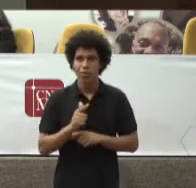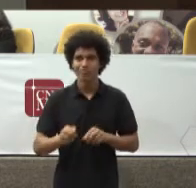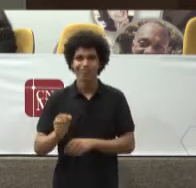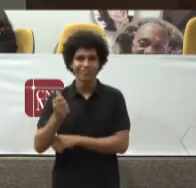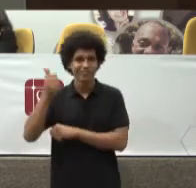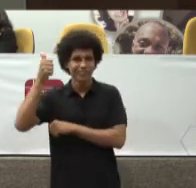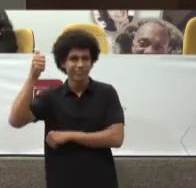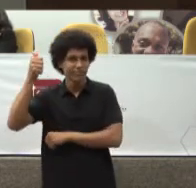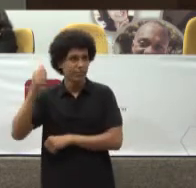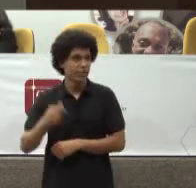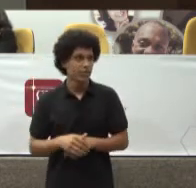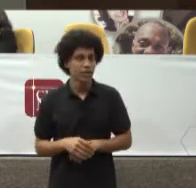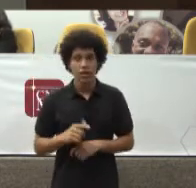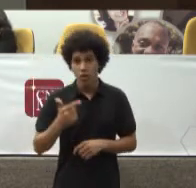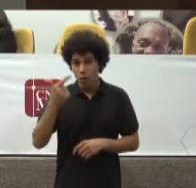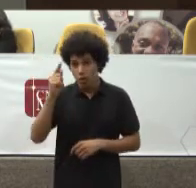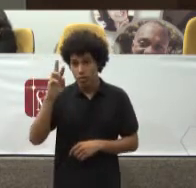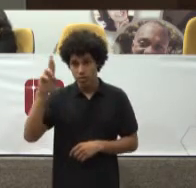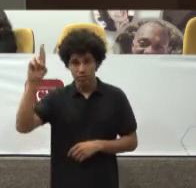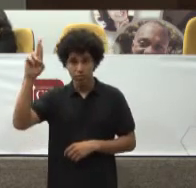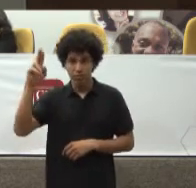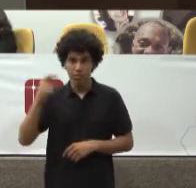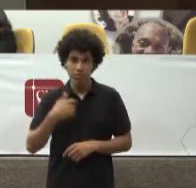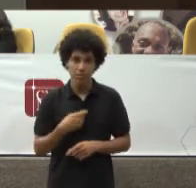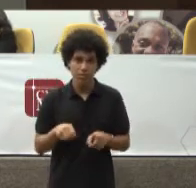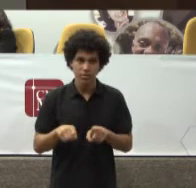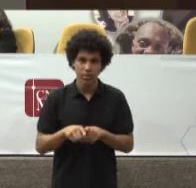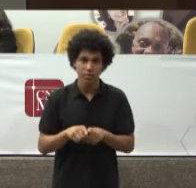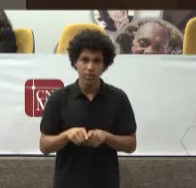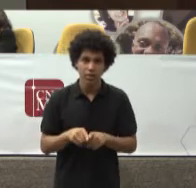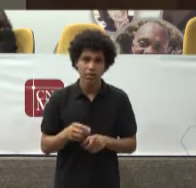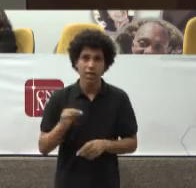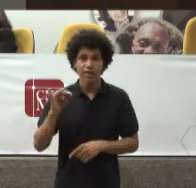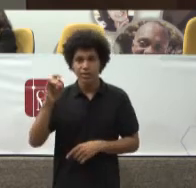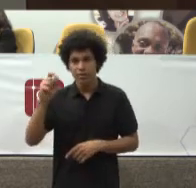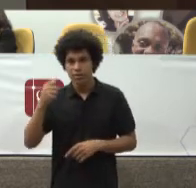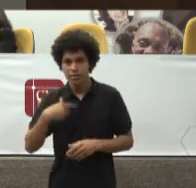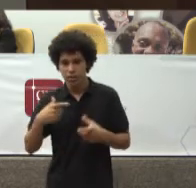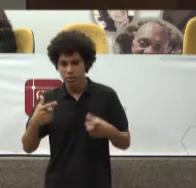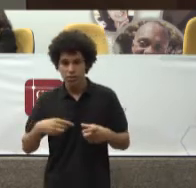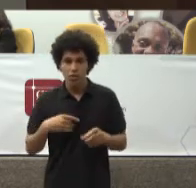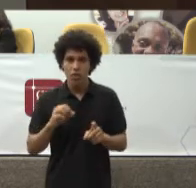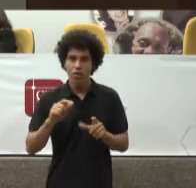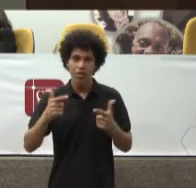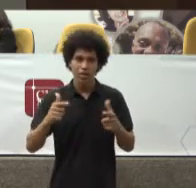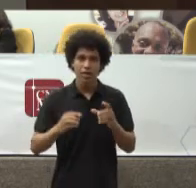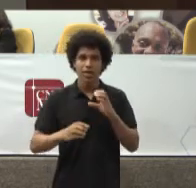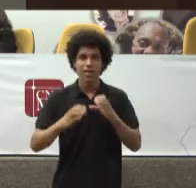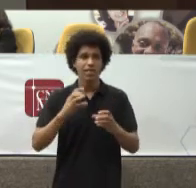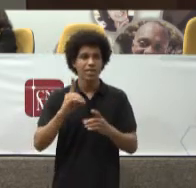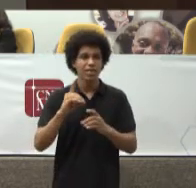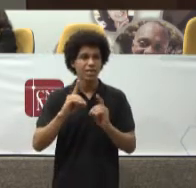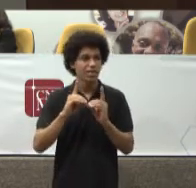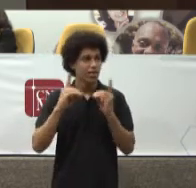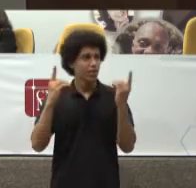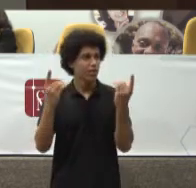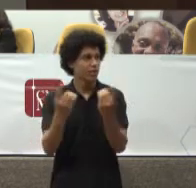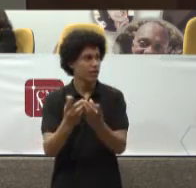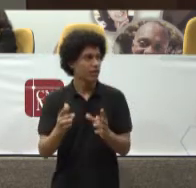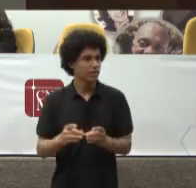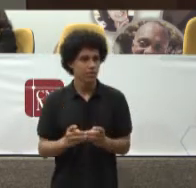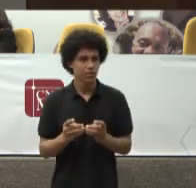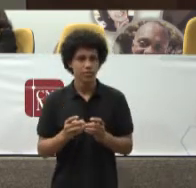E sinto Como outra Conquista Ao estabelecimento De um Estado Democrático De direito Se é possível Referir A três